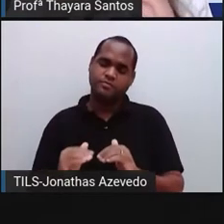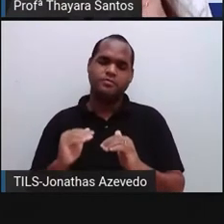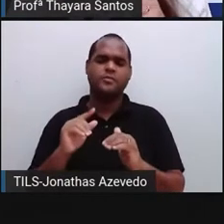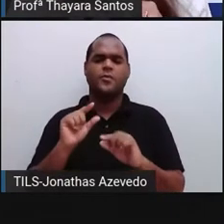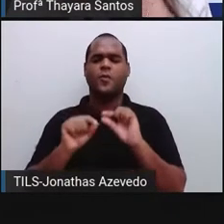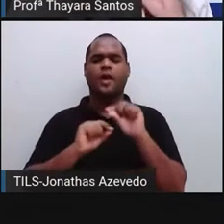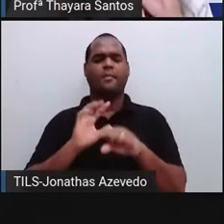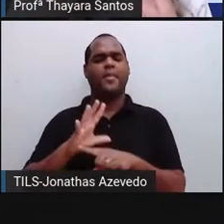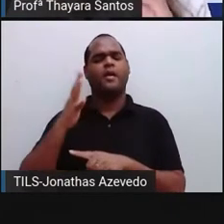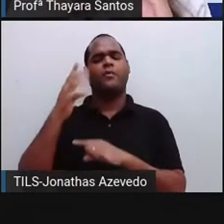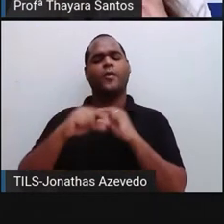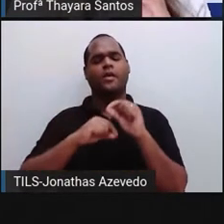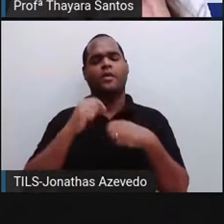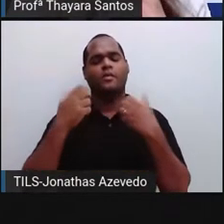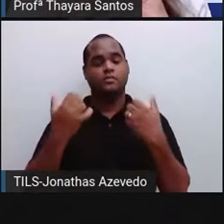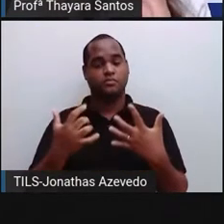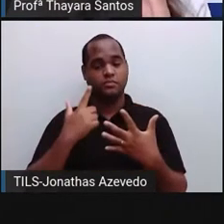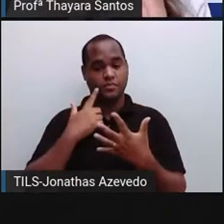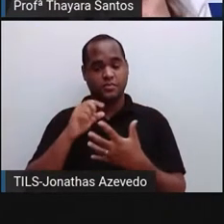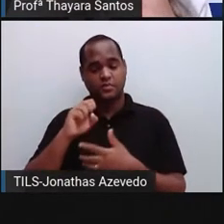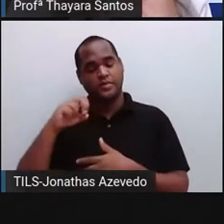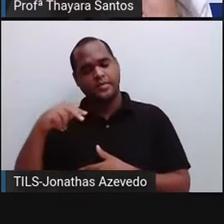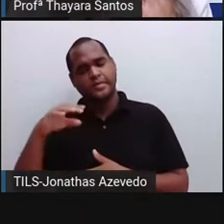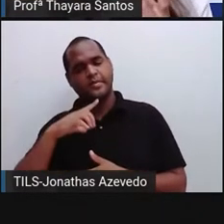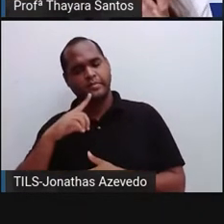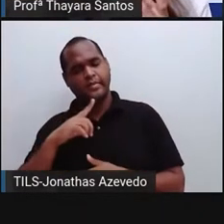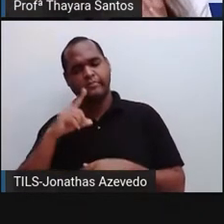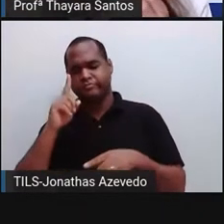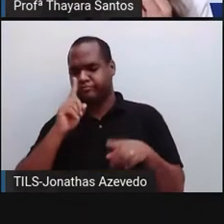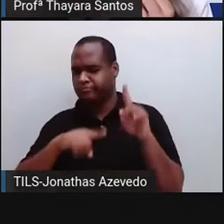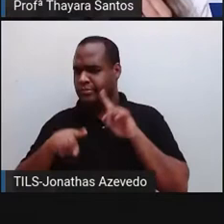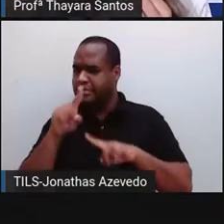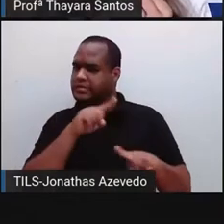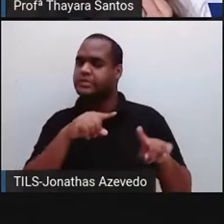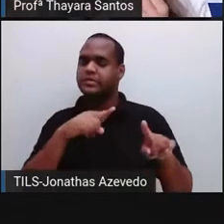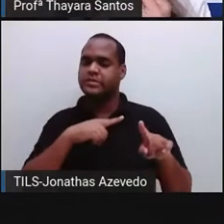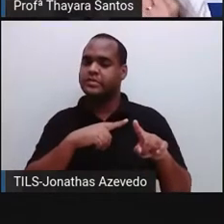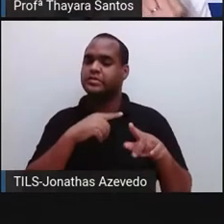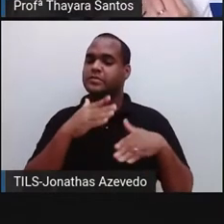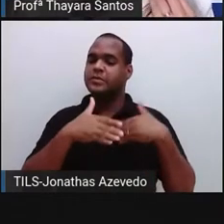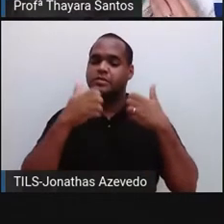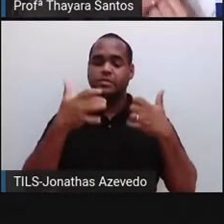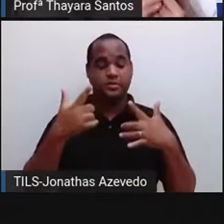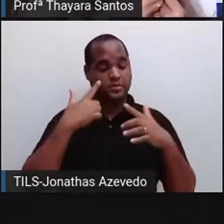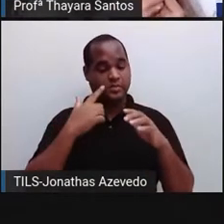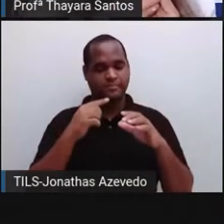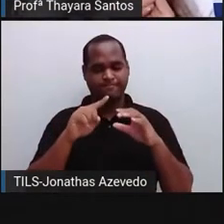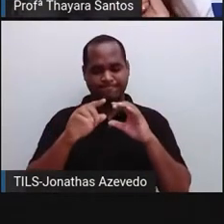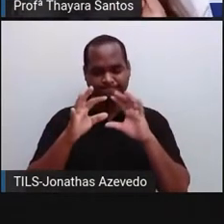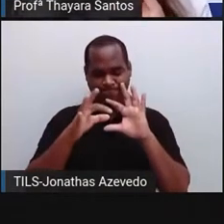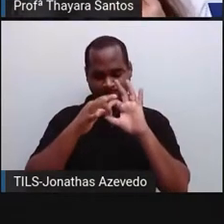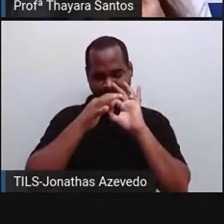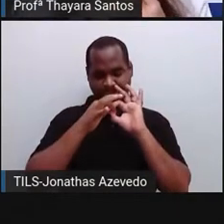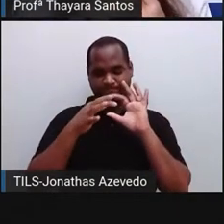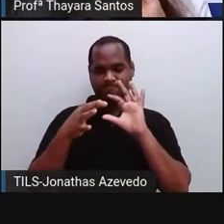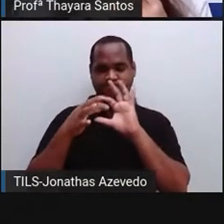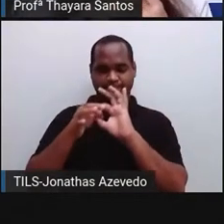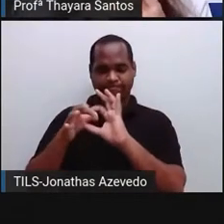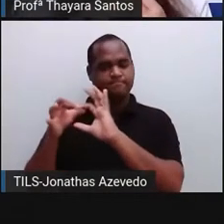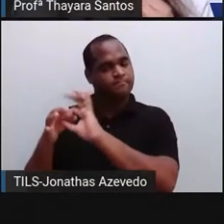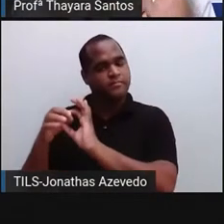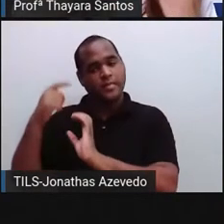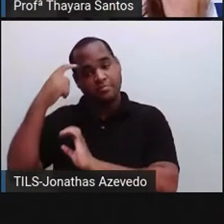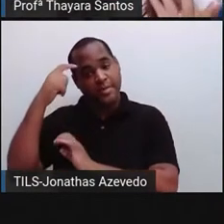é que vai acontecer? O sistema nervoso central, ele comanda as ações, depois ele manda a mensagem para que o sistema nervoso periférico